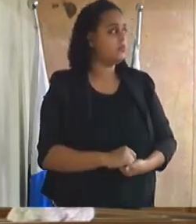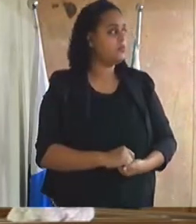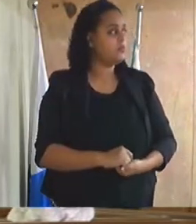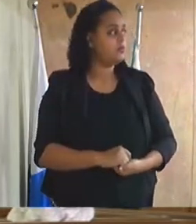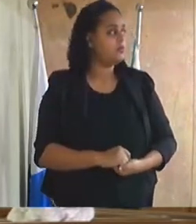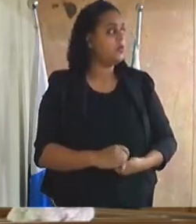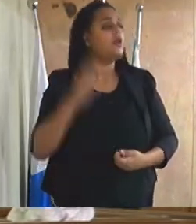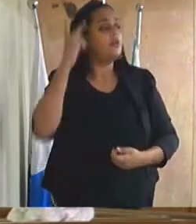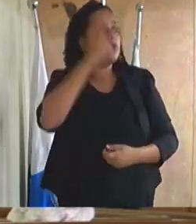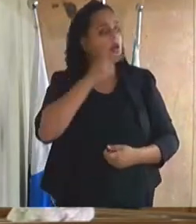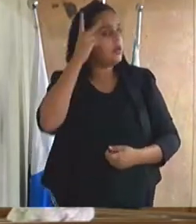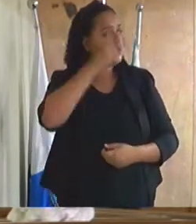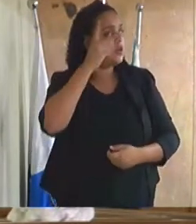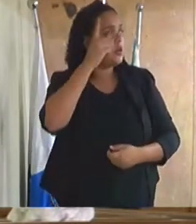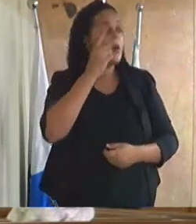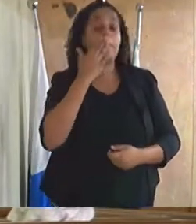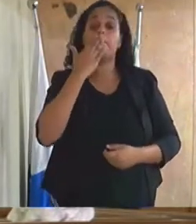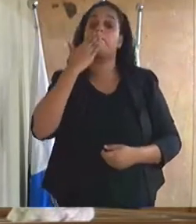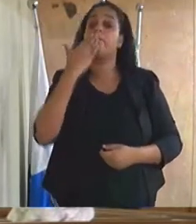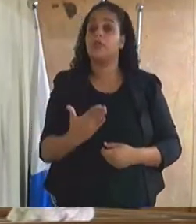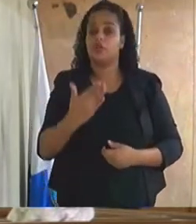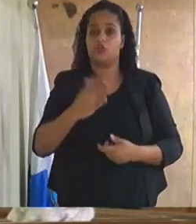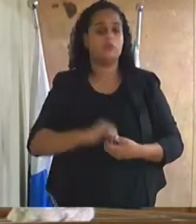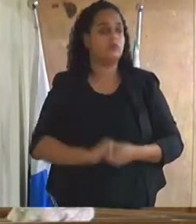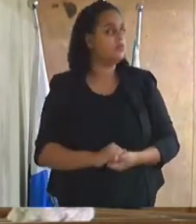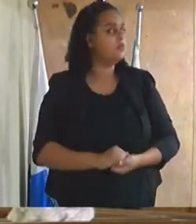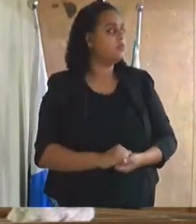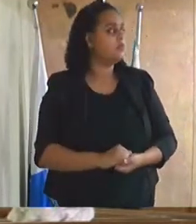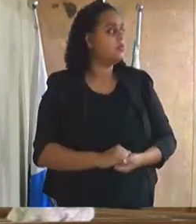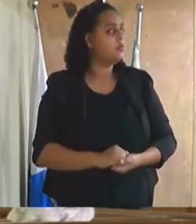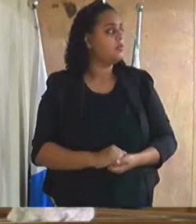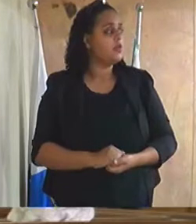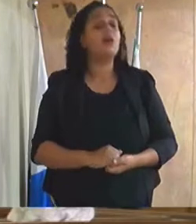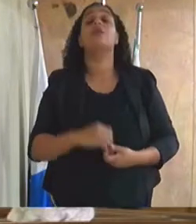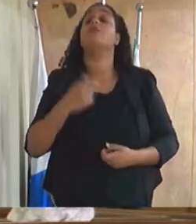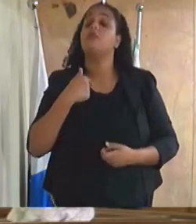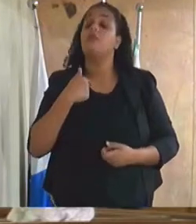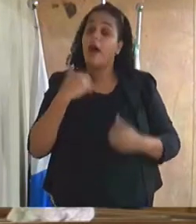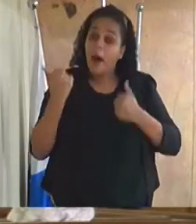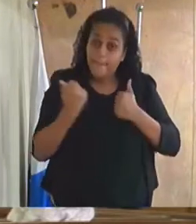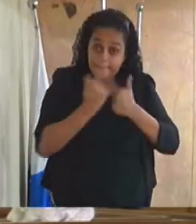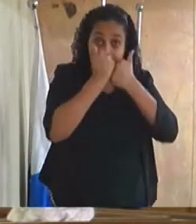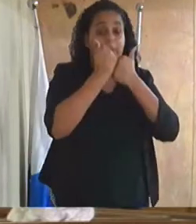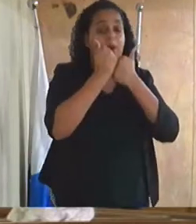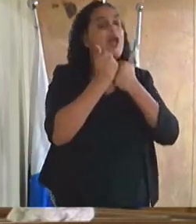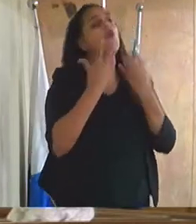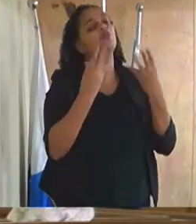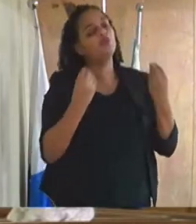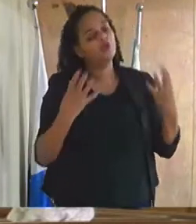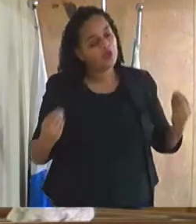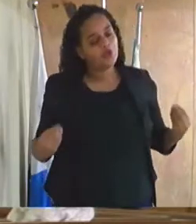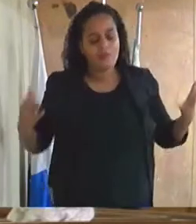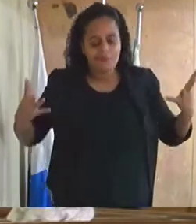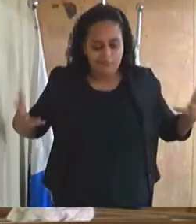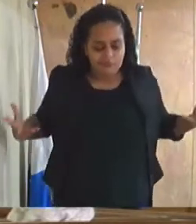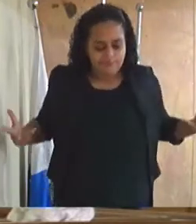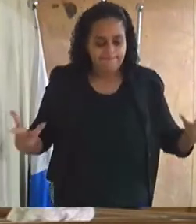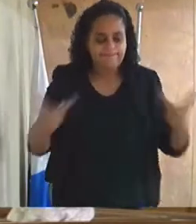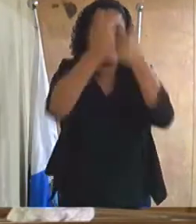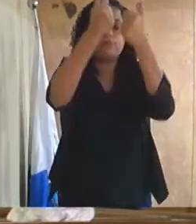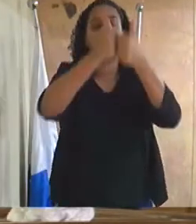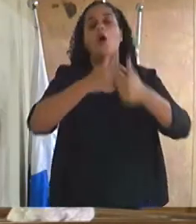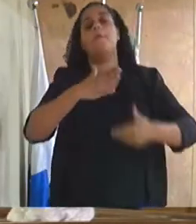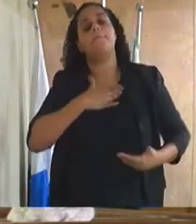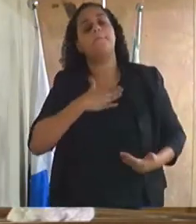vereador vou pedir a vossa excelência eu sei que vossa excelência vai contribuir muito vai brilhantar mais ainda o meu discurso